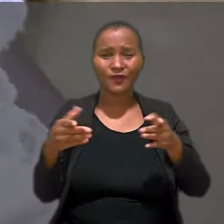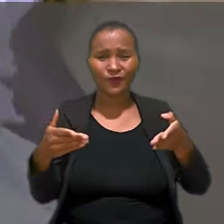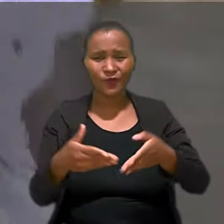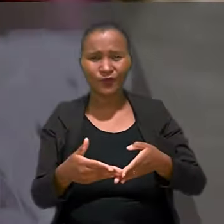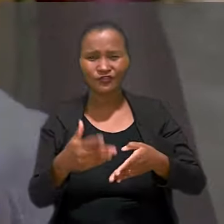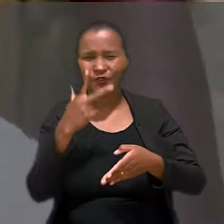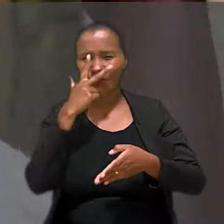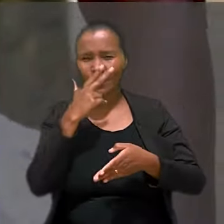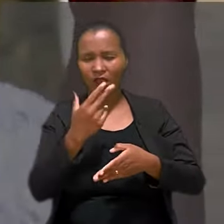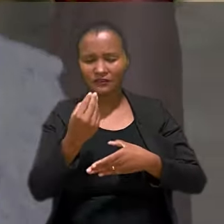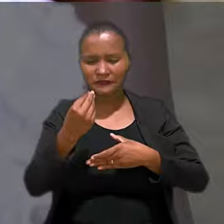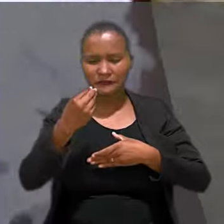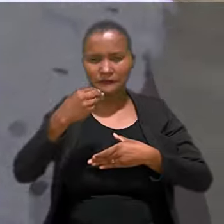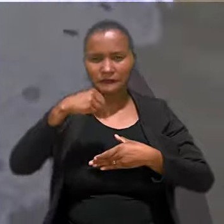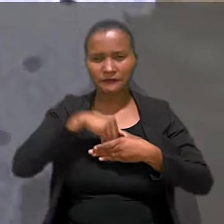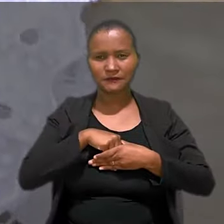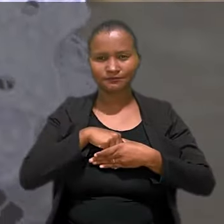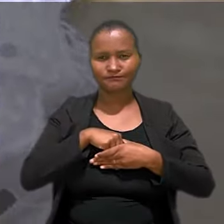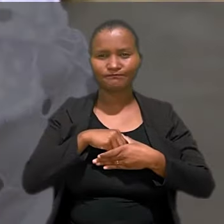intimamente enraizadas.